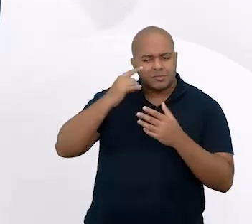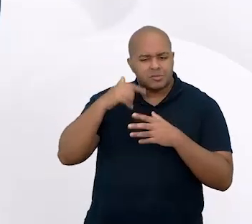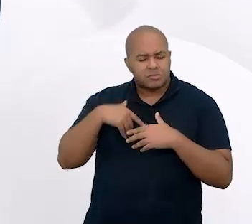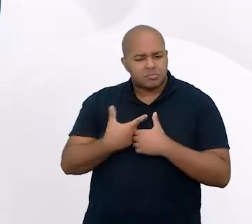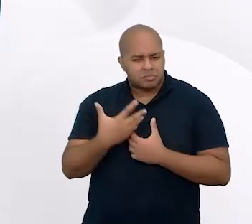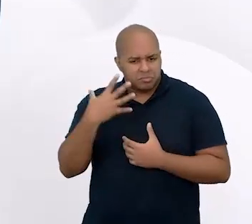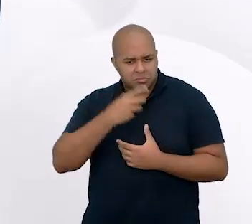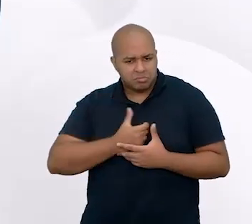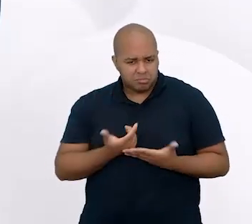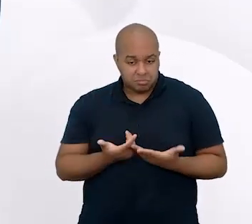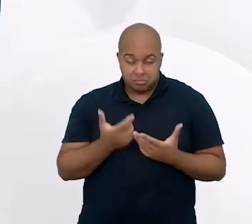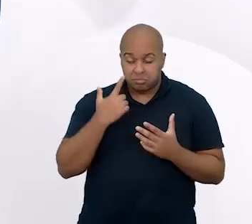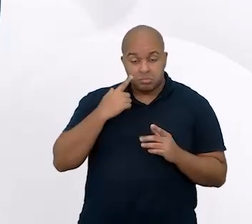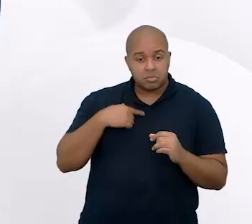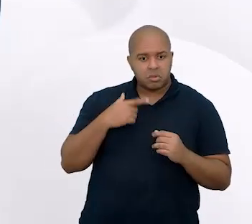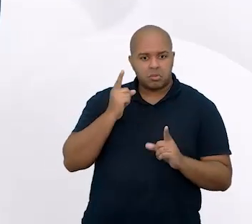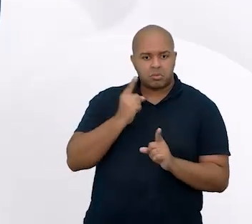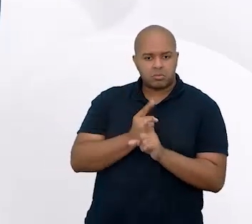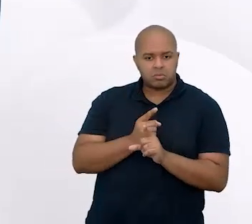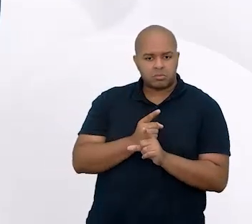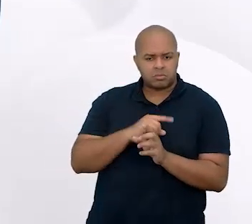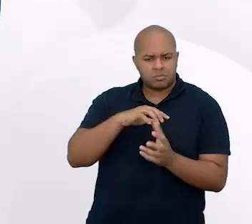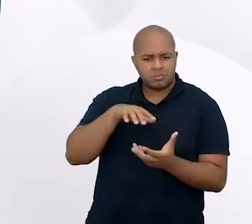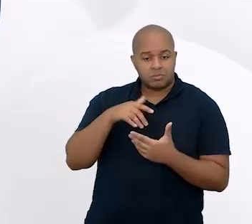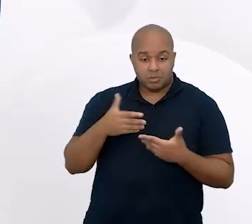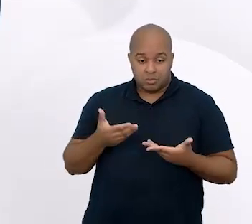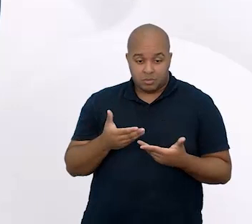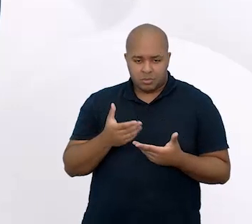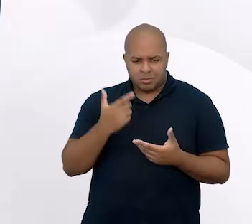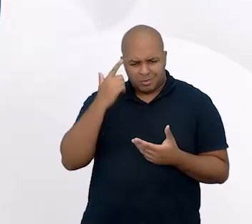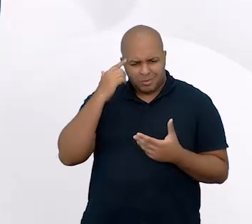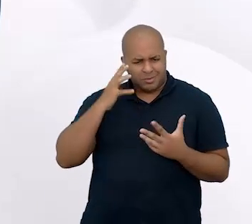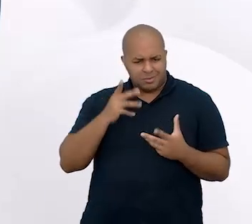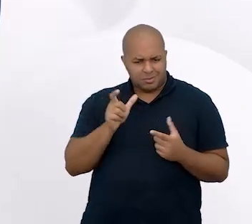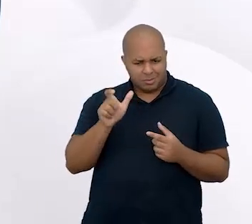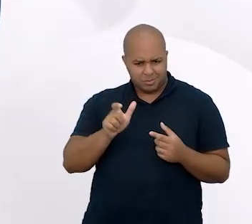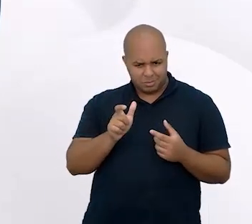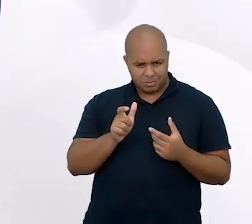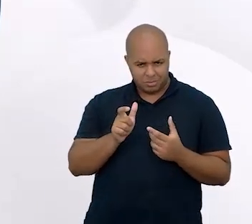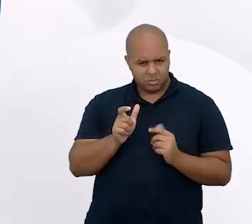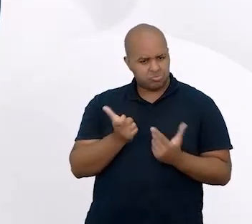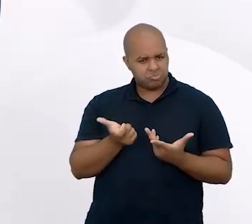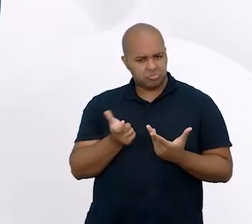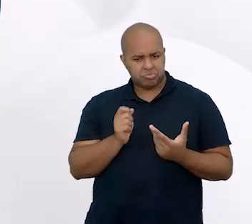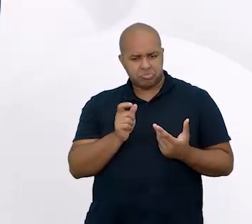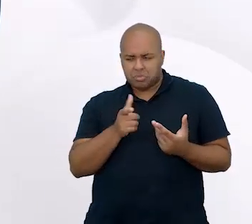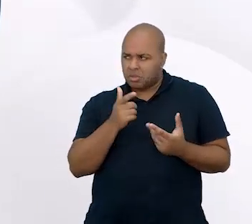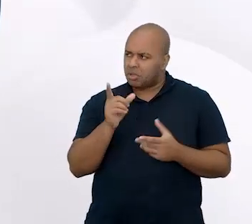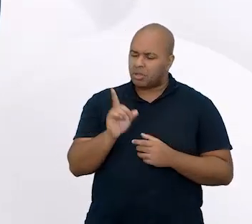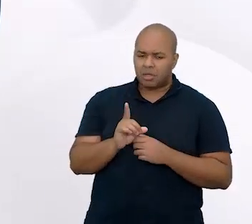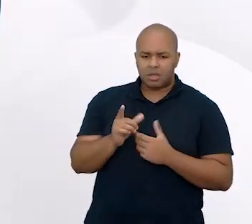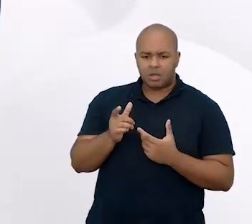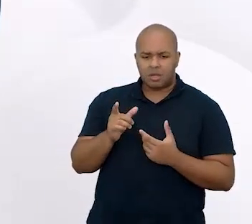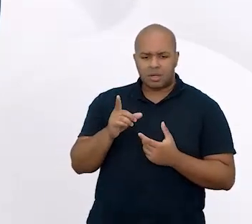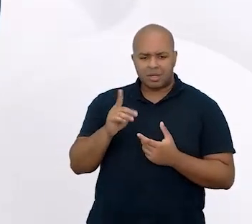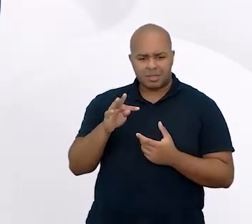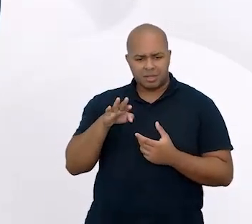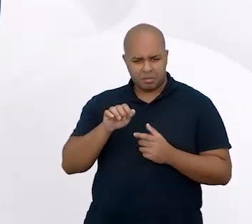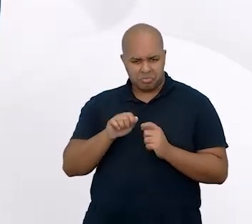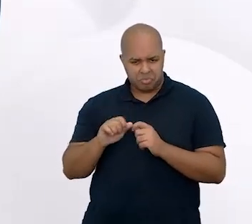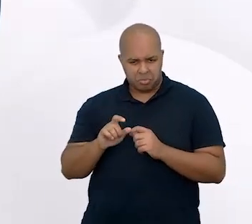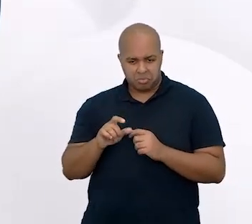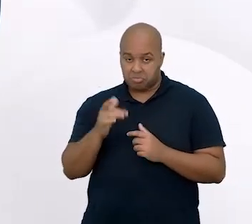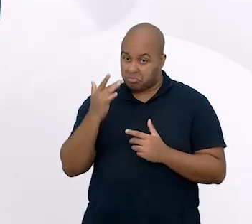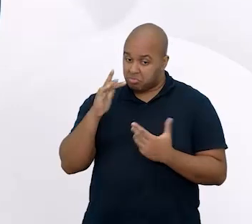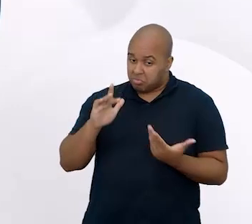maravilhoso, que descoberta de mundo. Hoje, sei de tudo isso. O que a dona Thelma fez,